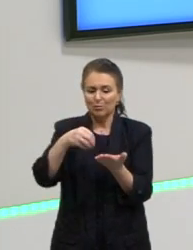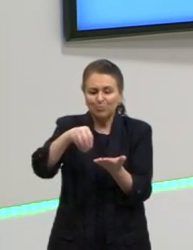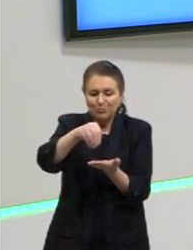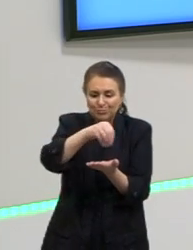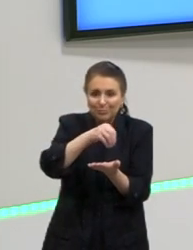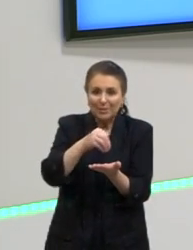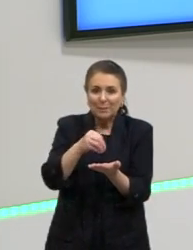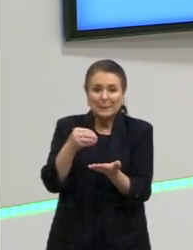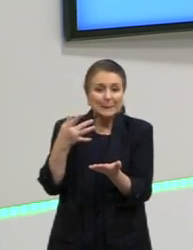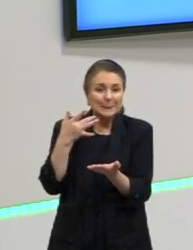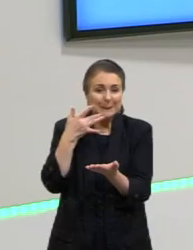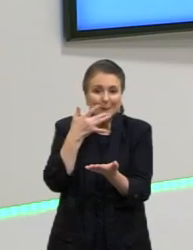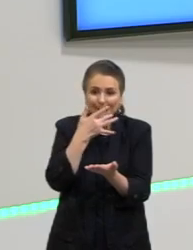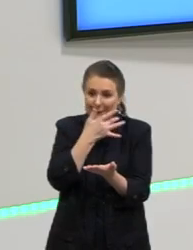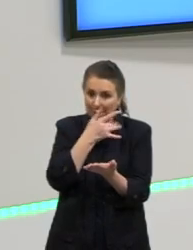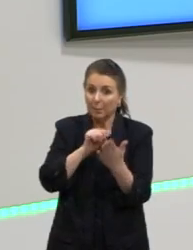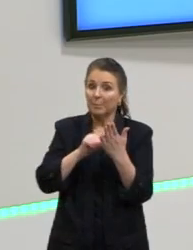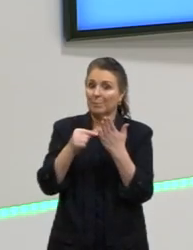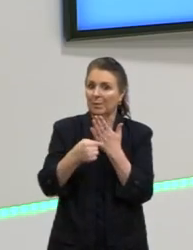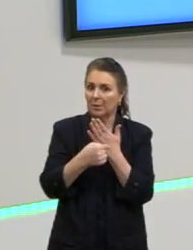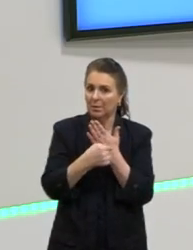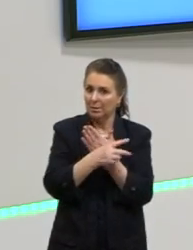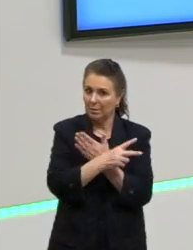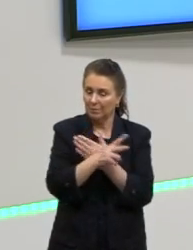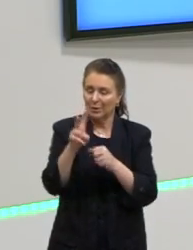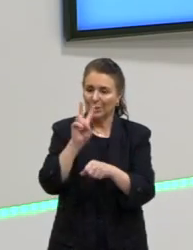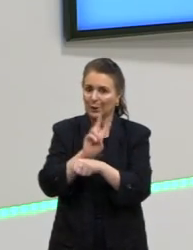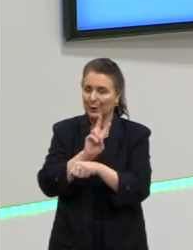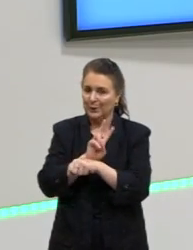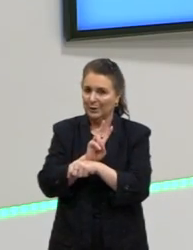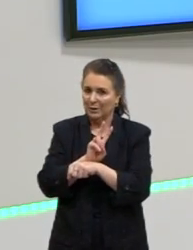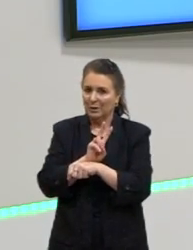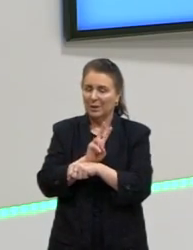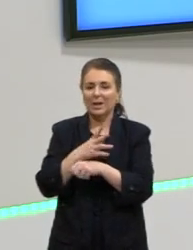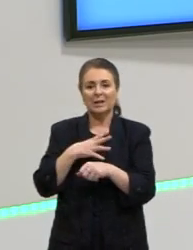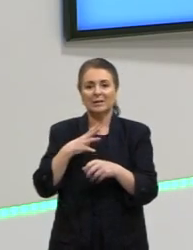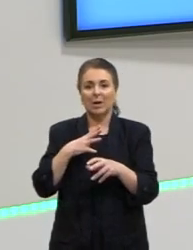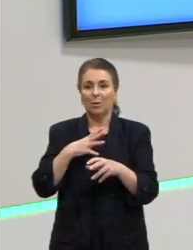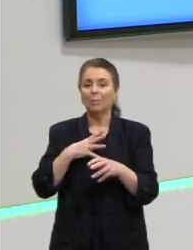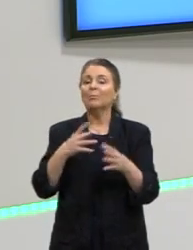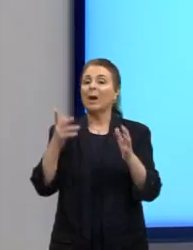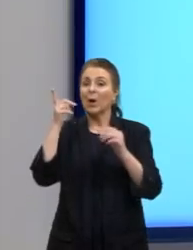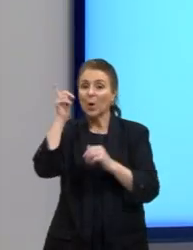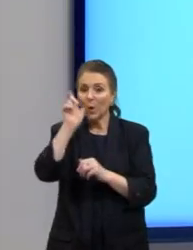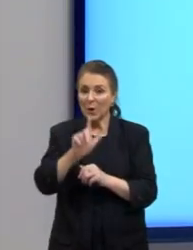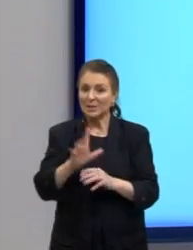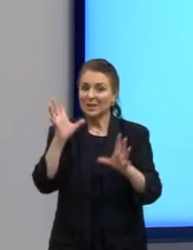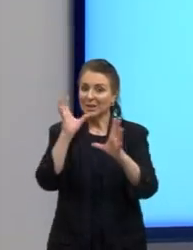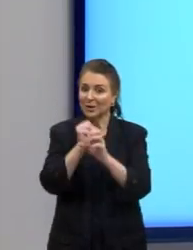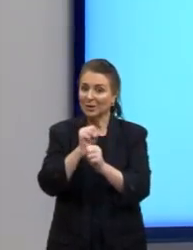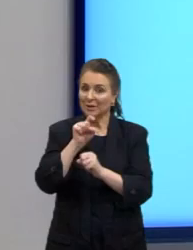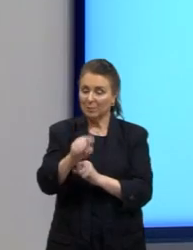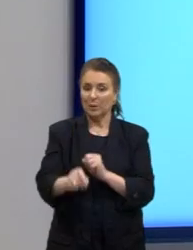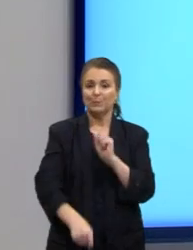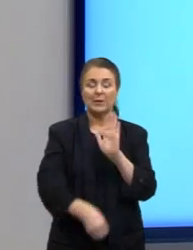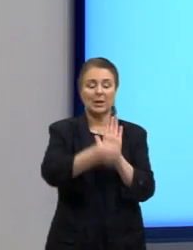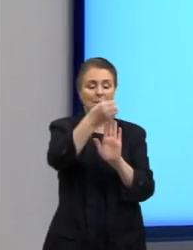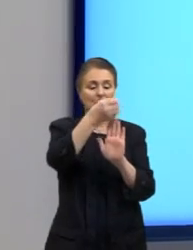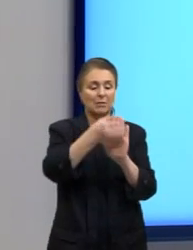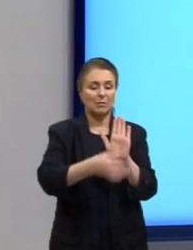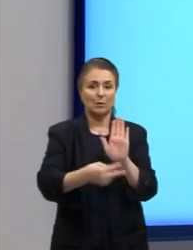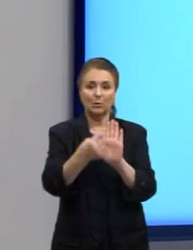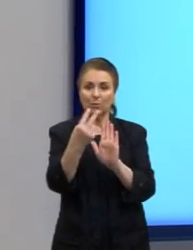que é fundamental para que ele seja completo e ele ser completo significa nota mil desenvolvimento dois na nossa tela